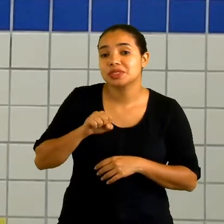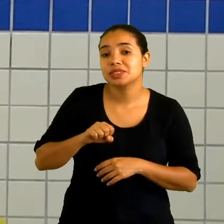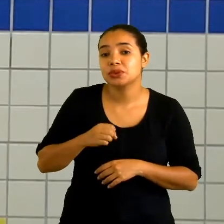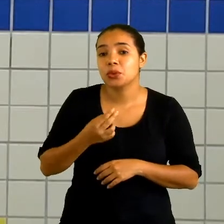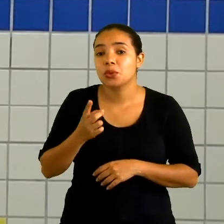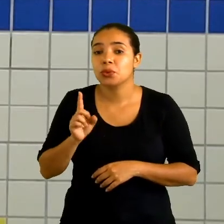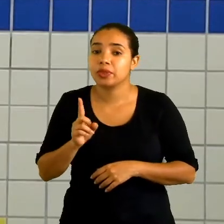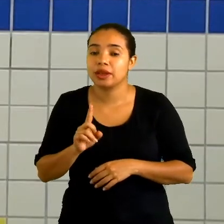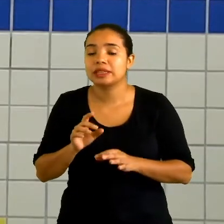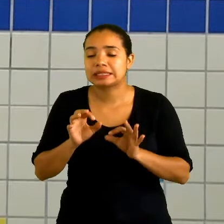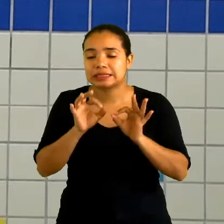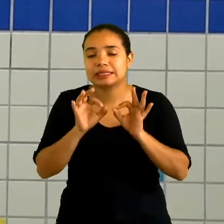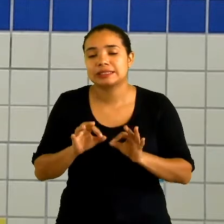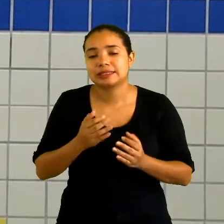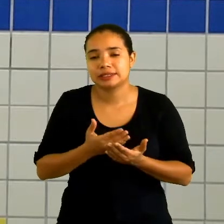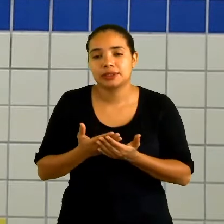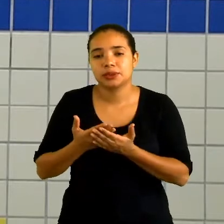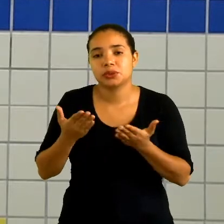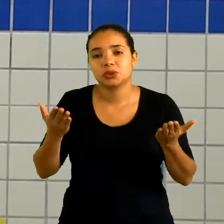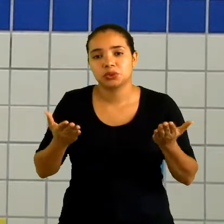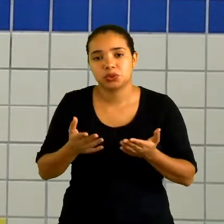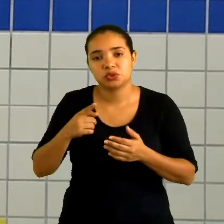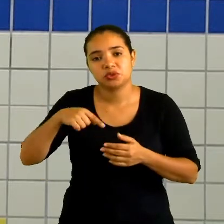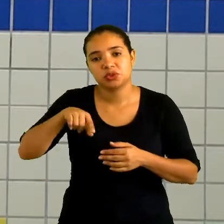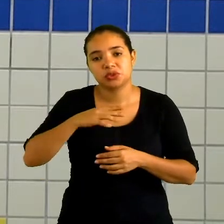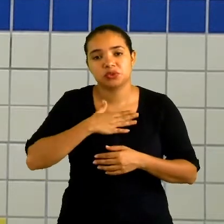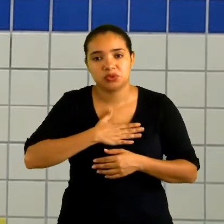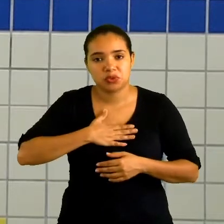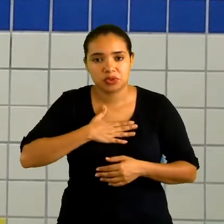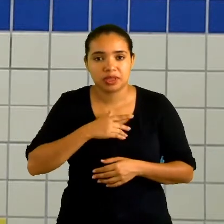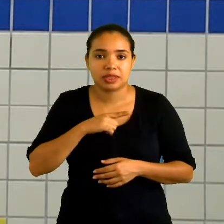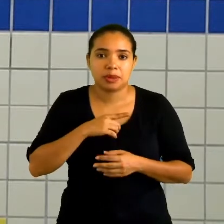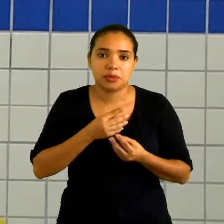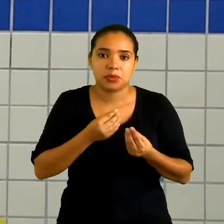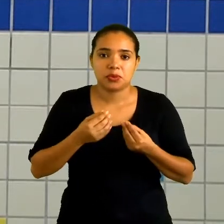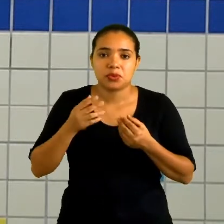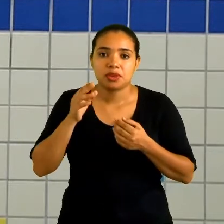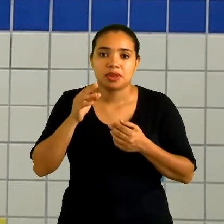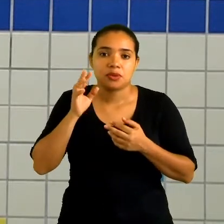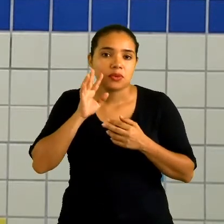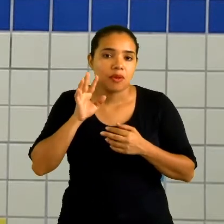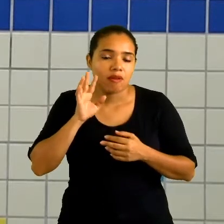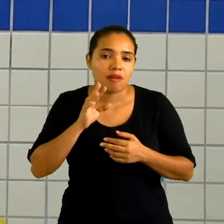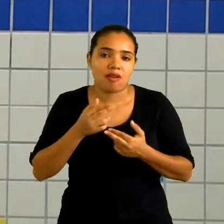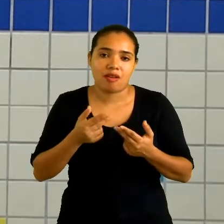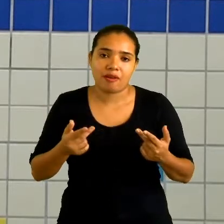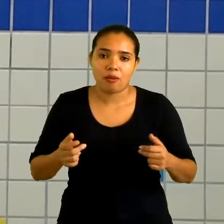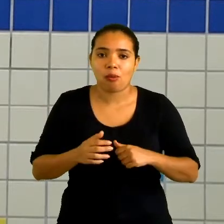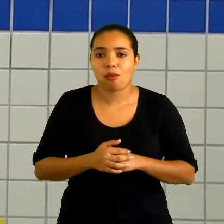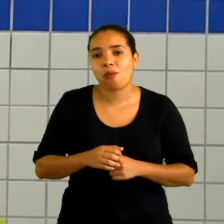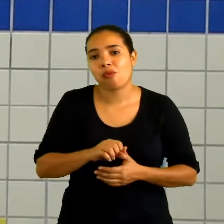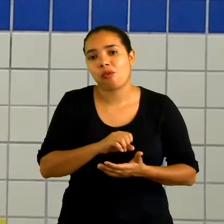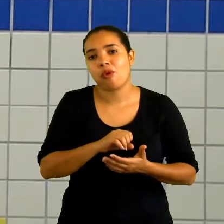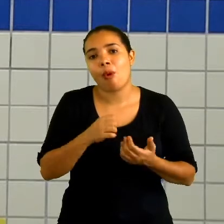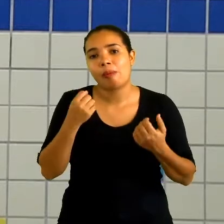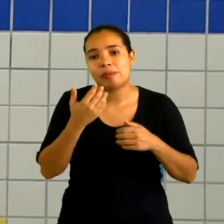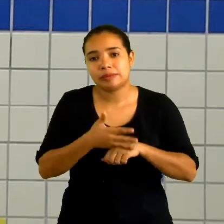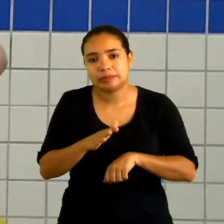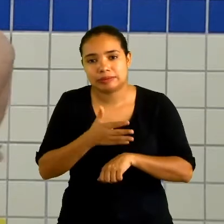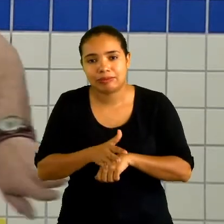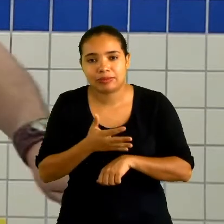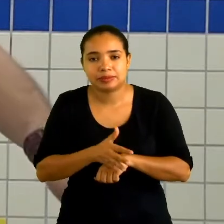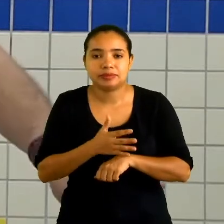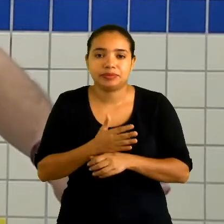eu tenho certeza que essa aula de hoje você vai curtir muito, tem muita coisa bacana, tem muita atividade física, então já